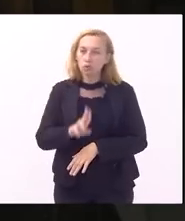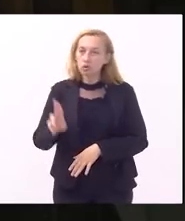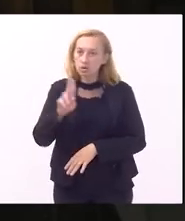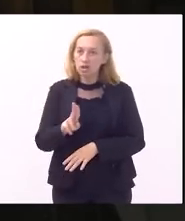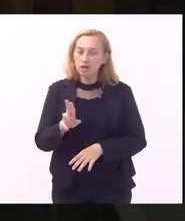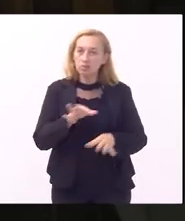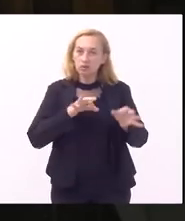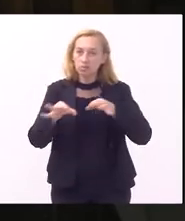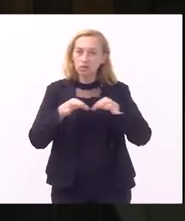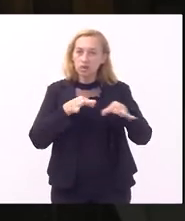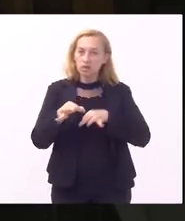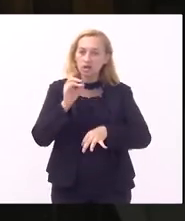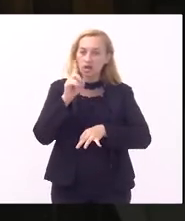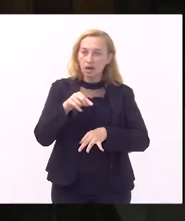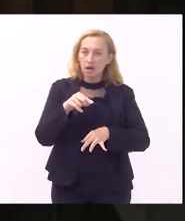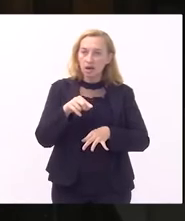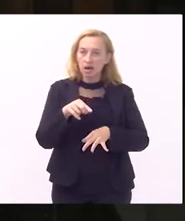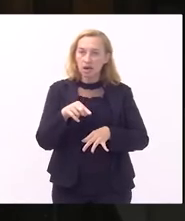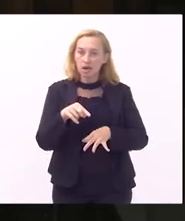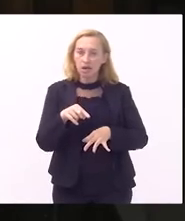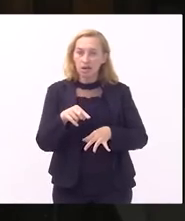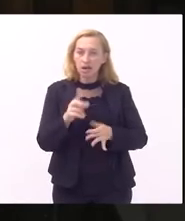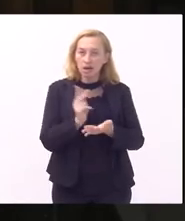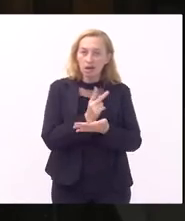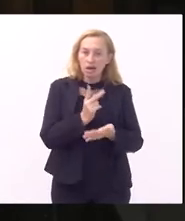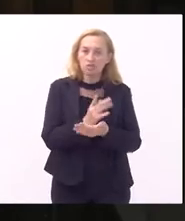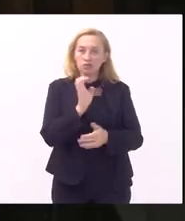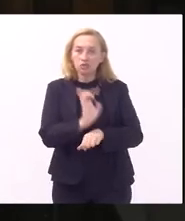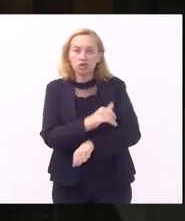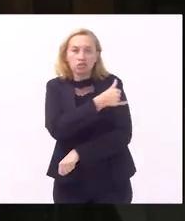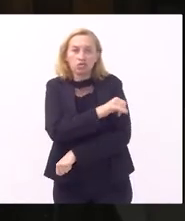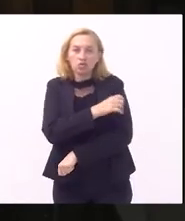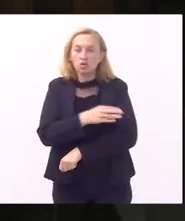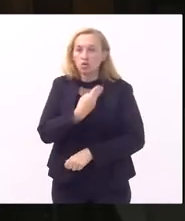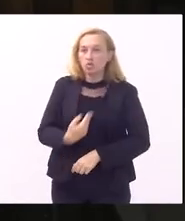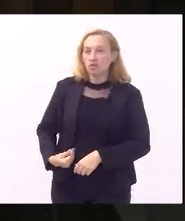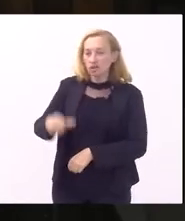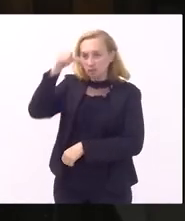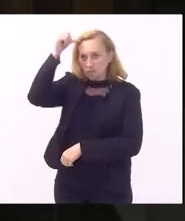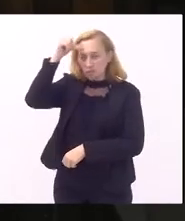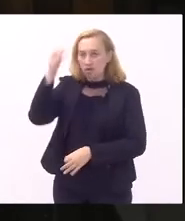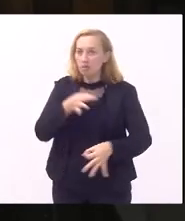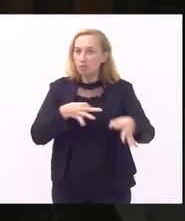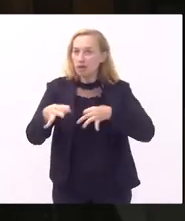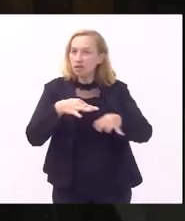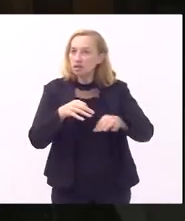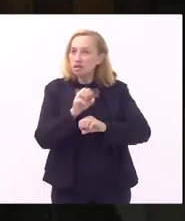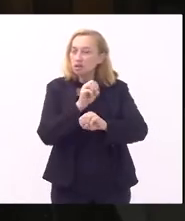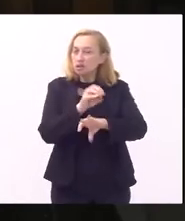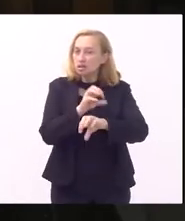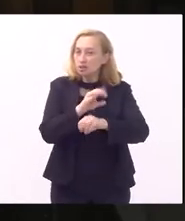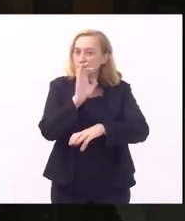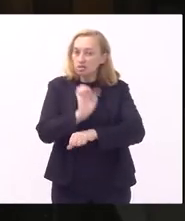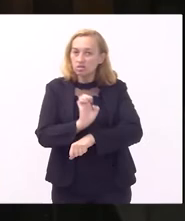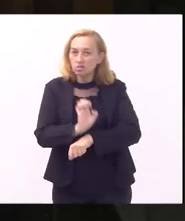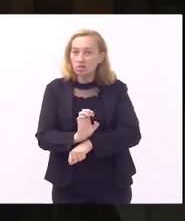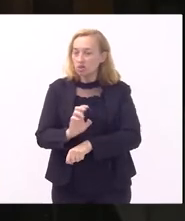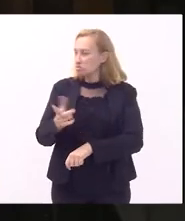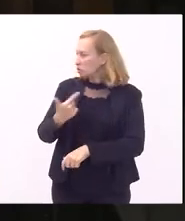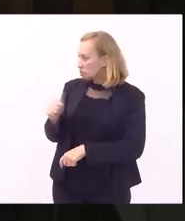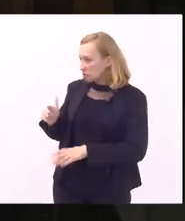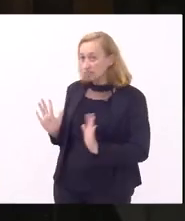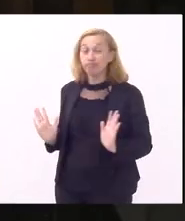o programa é inexistente no Estado do Rio de Janeiro o governador fala de plano estadual de educação e sequer temos um plano estadual de